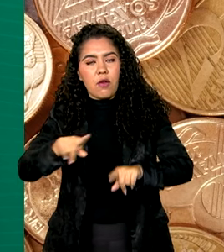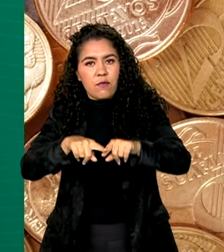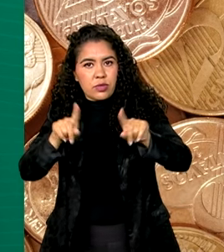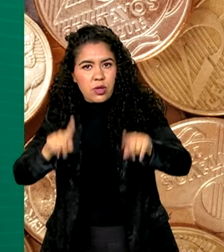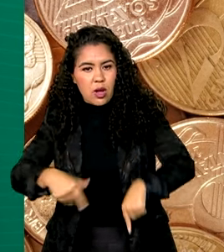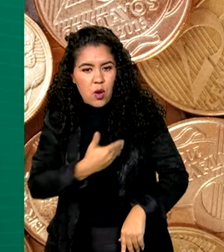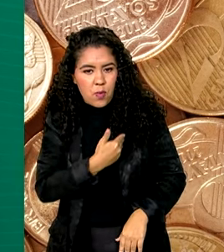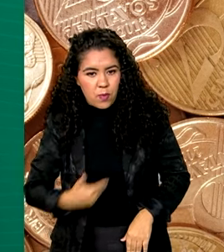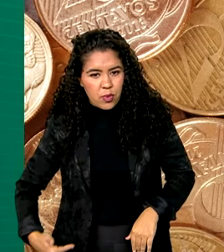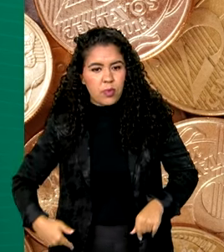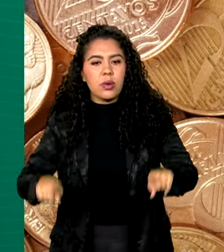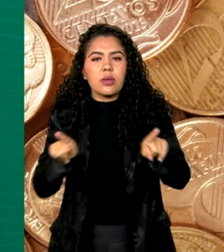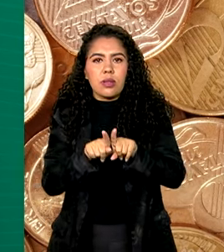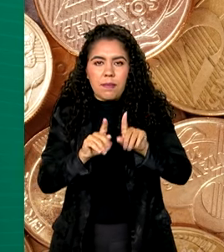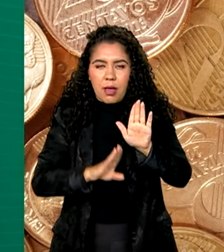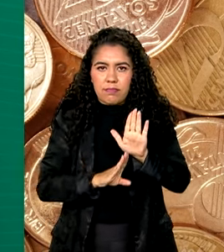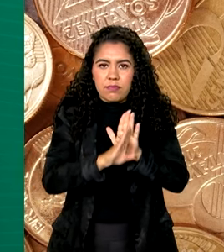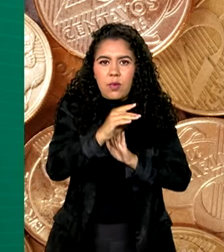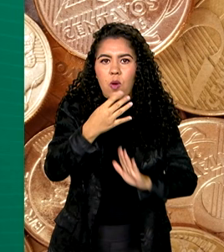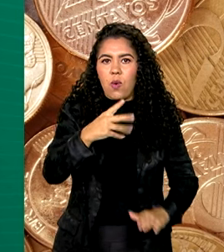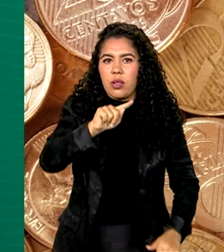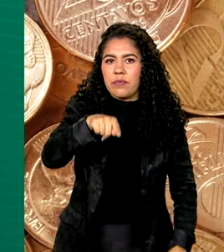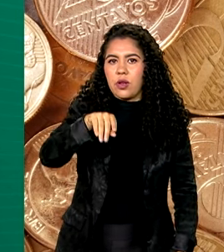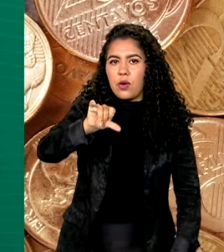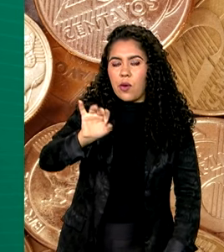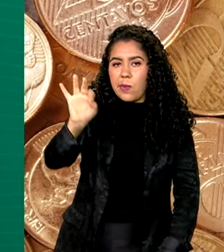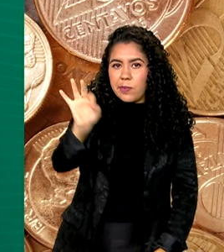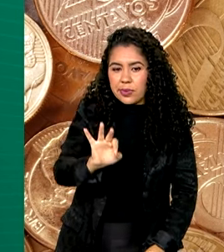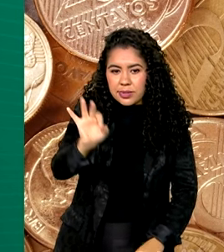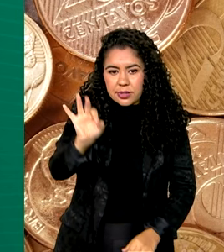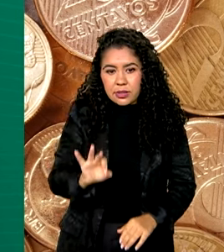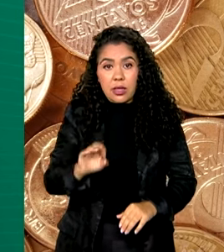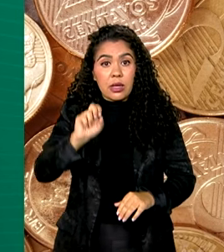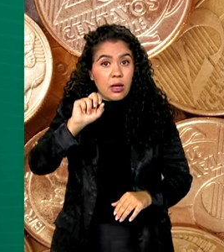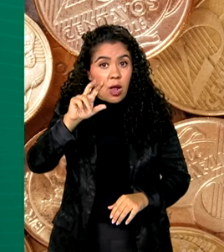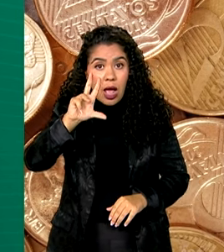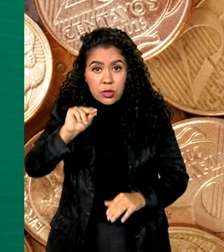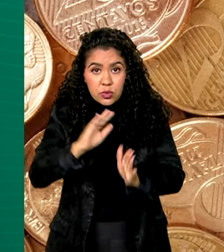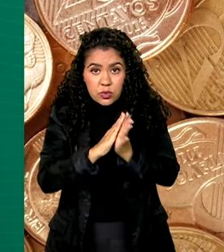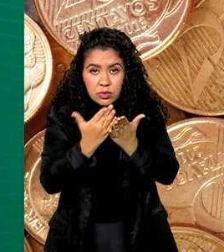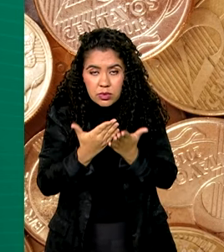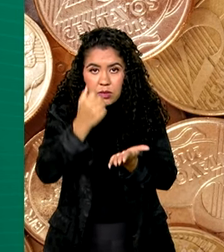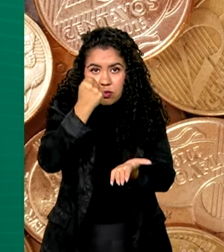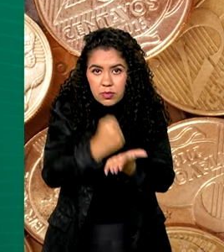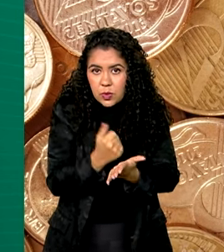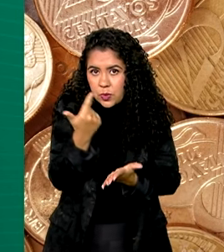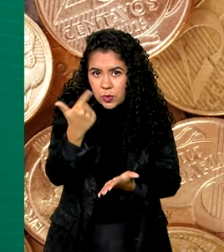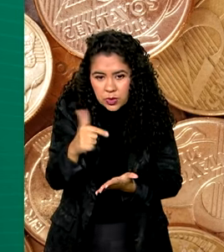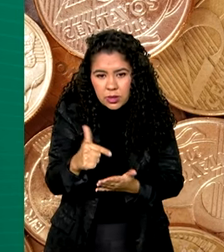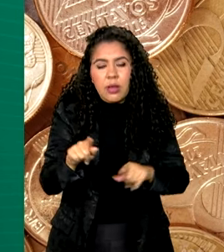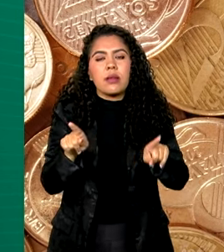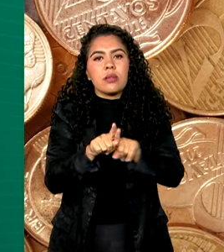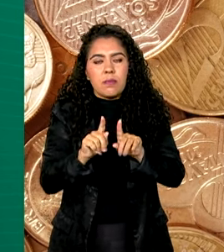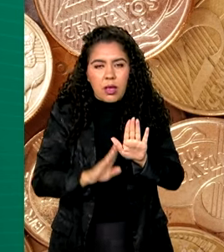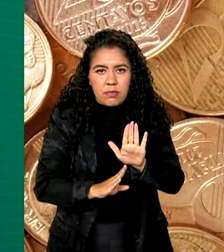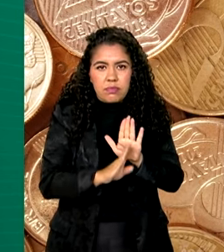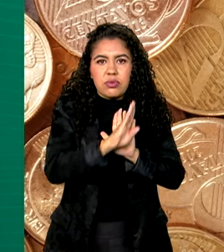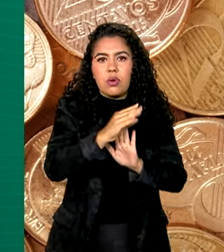com crescimento de 4,9%. Quem não tem carteira assinada, teve crescimento de 4